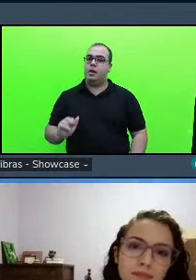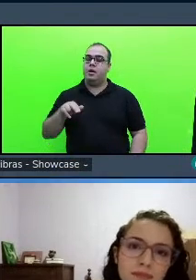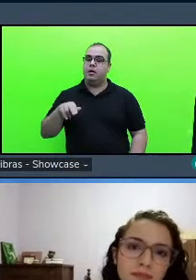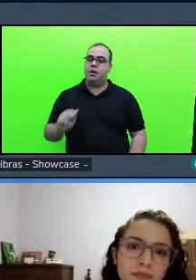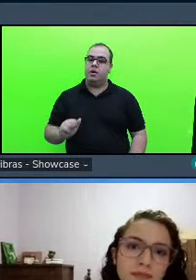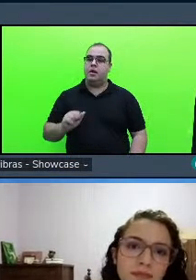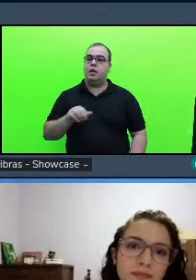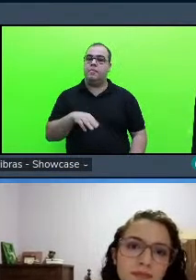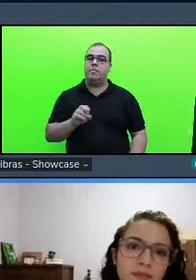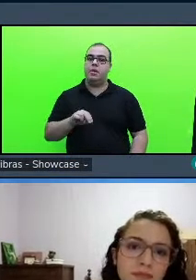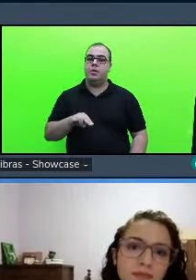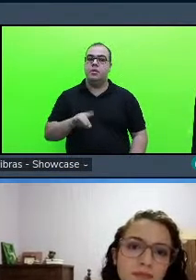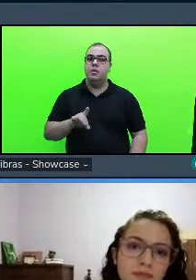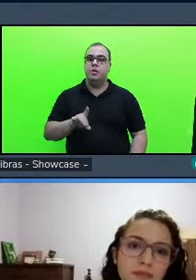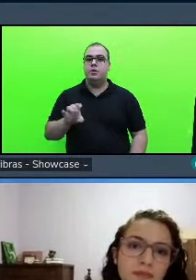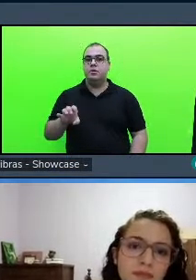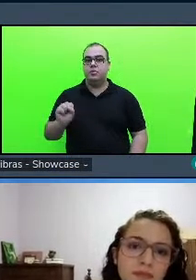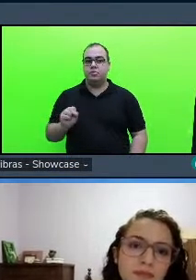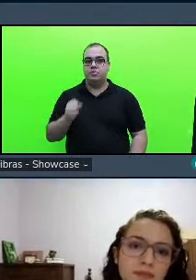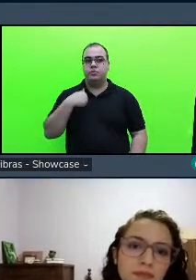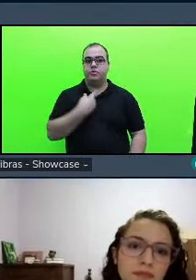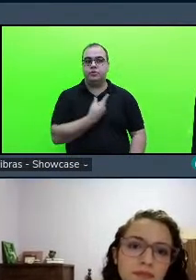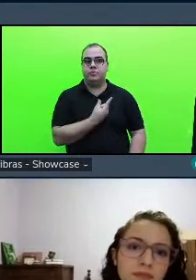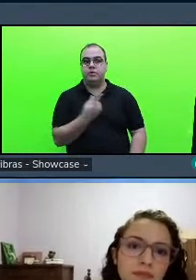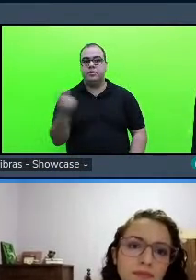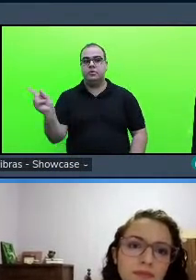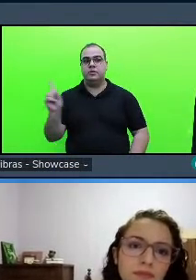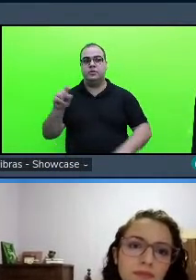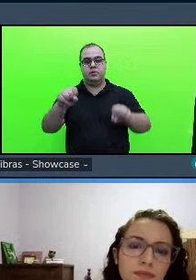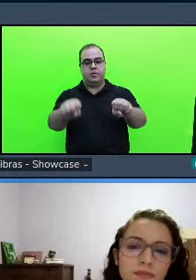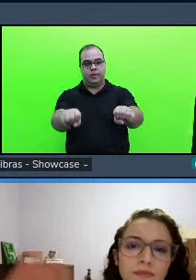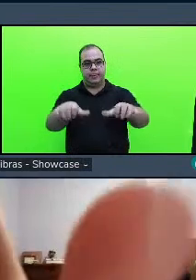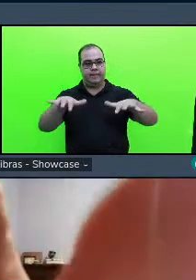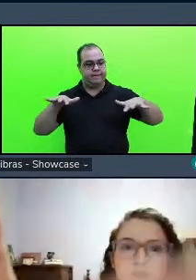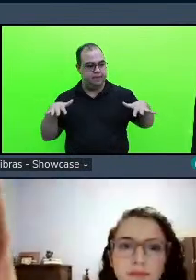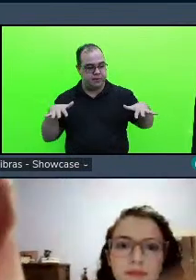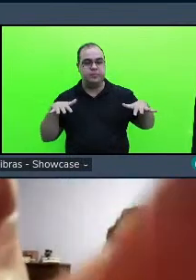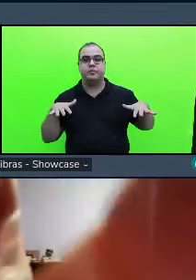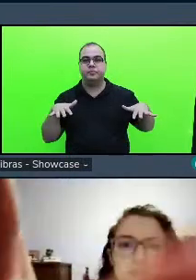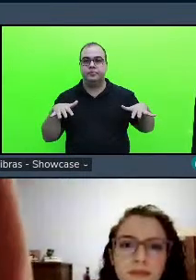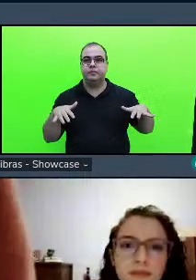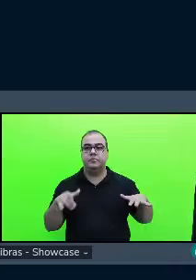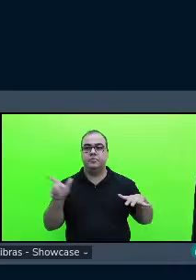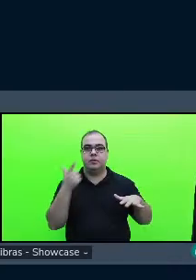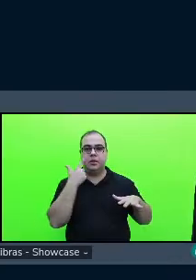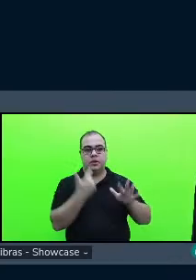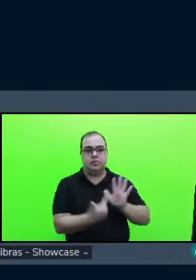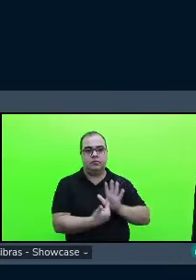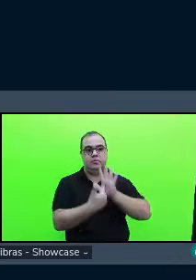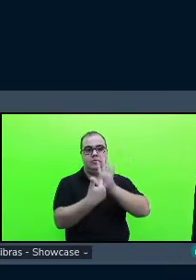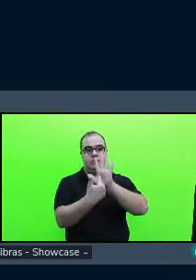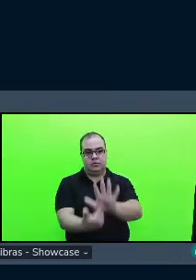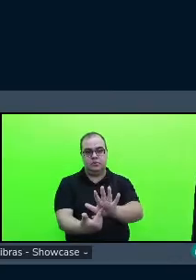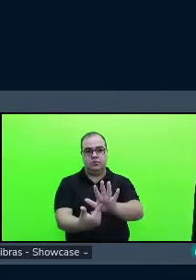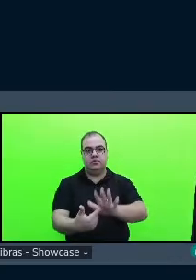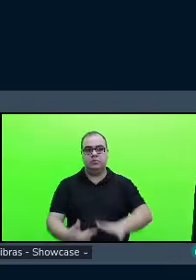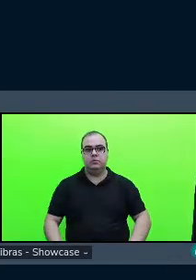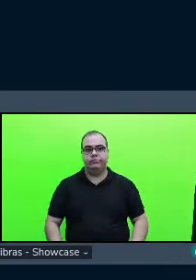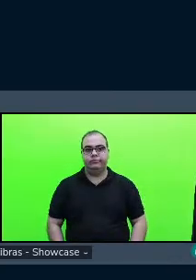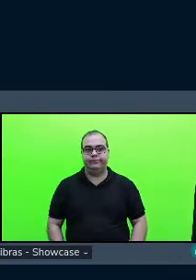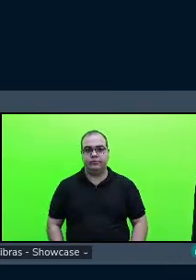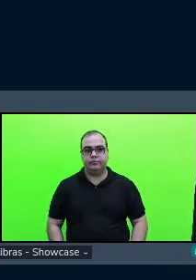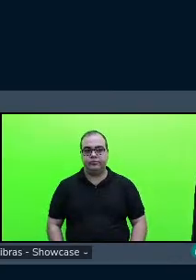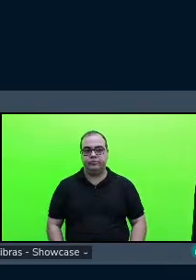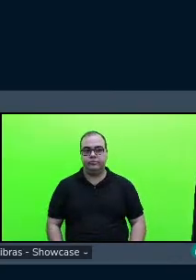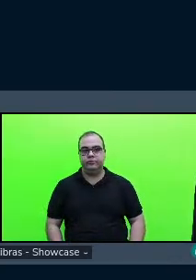nossa última avaliação desta sessão a última apresentação desta sessão né e eu vou fazer as